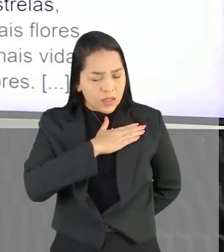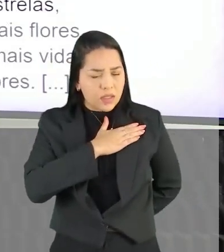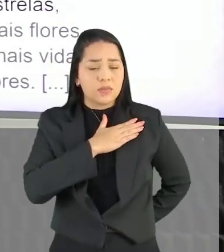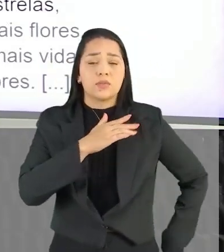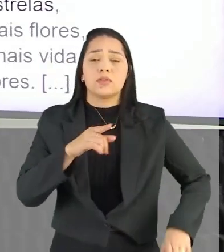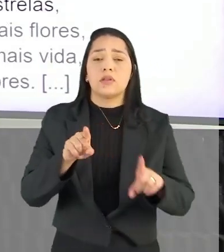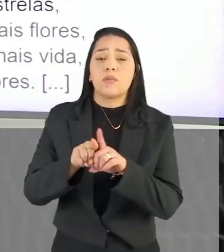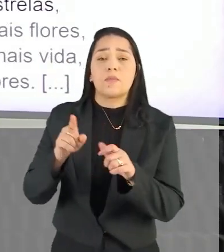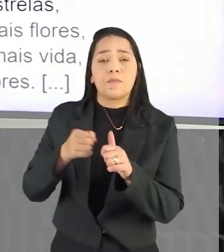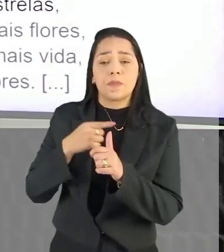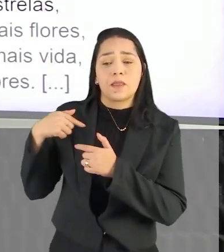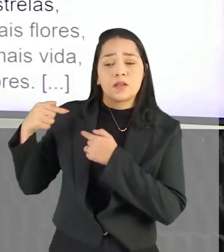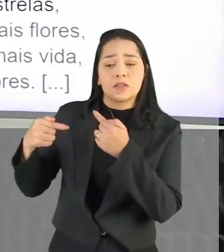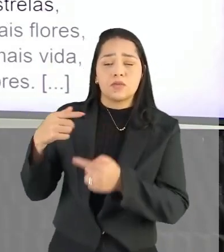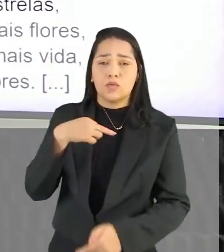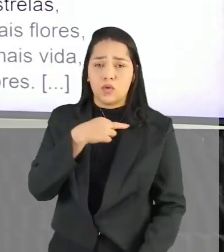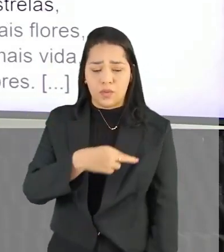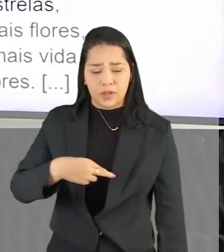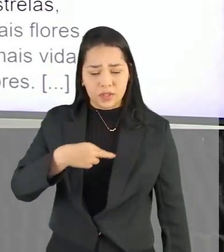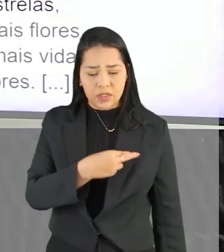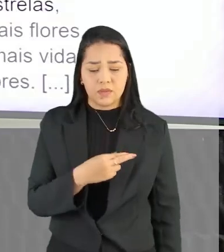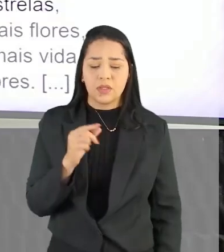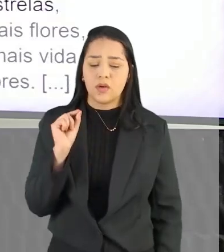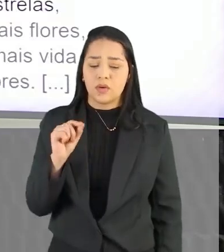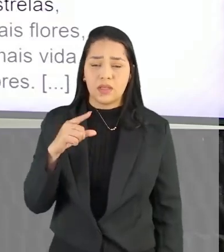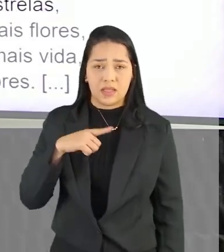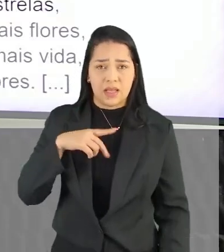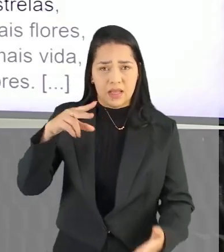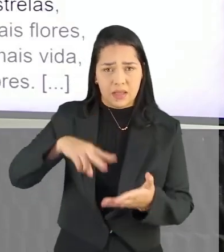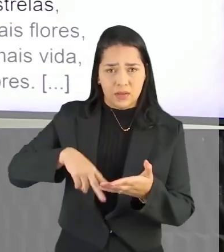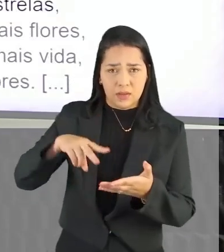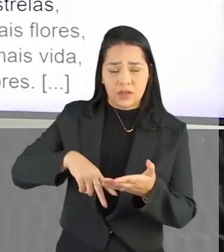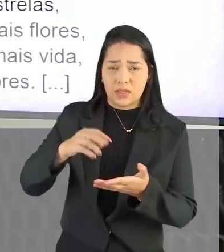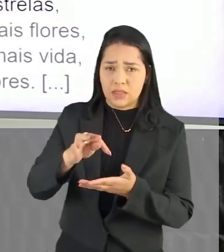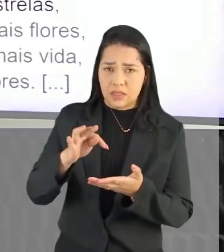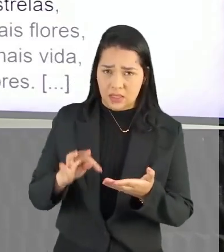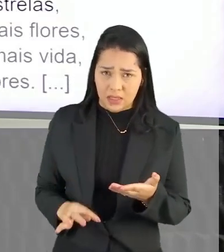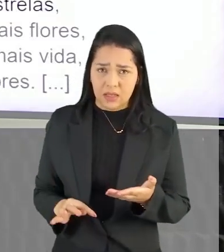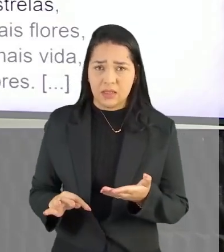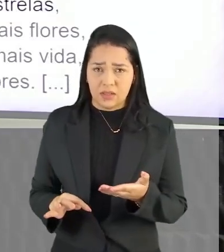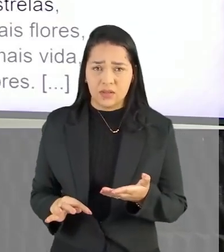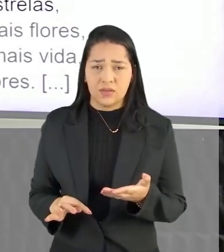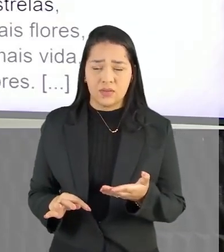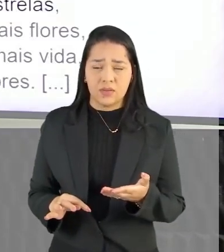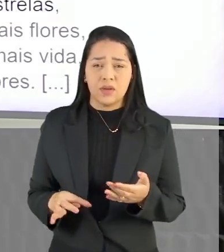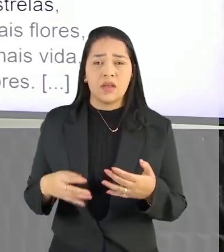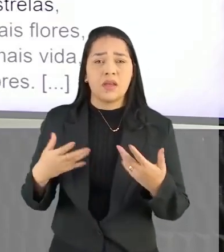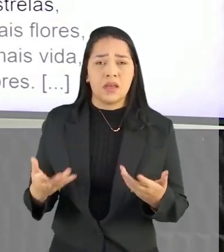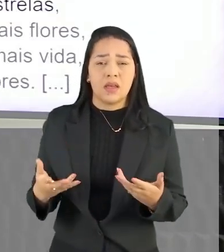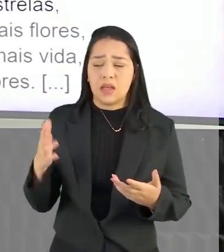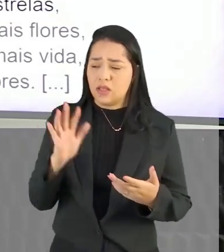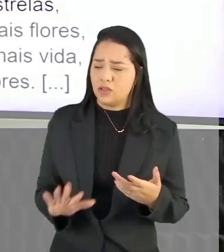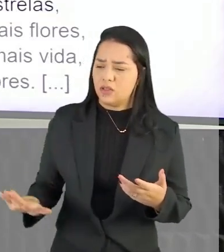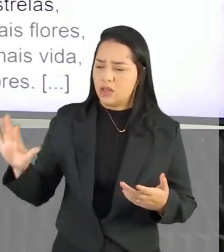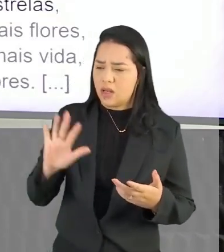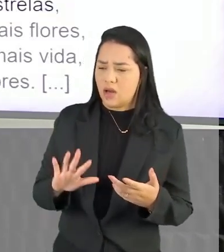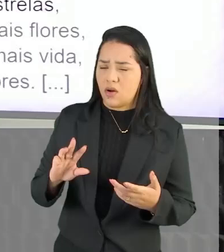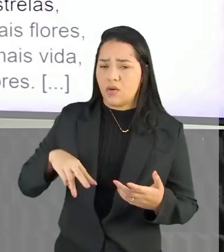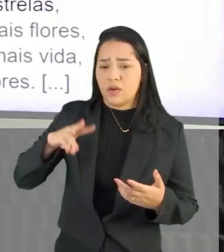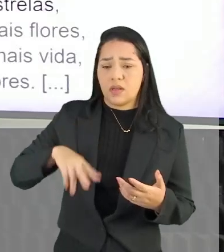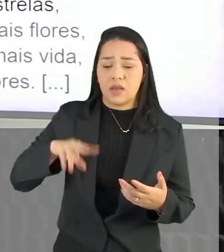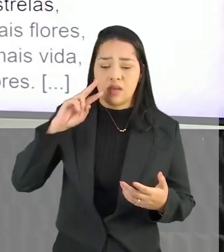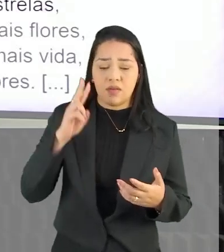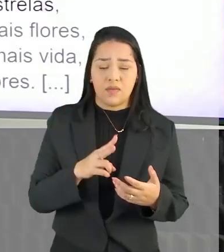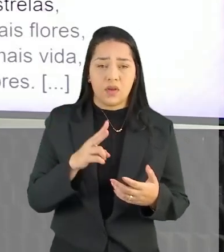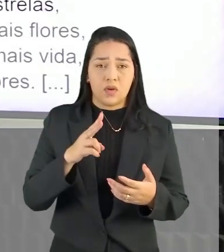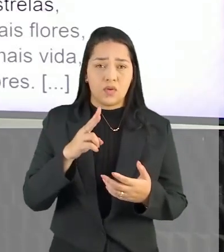primeira geração do romantismo. Então, gente, quando faz a leitura de um texto dessa natureza, em geral, quem assiste